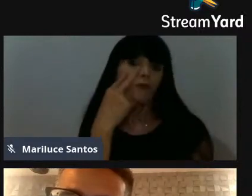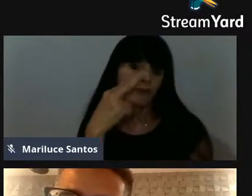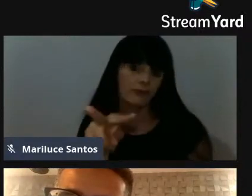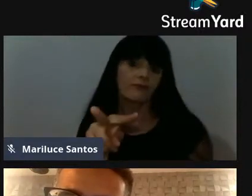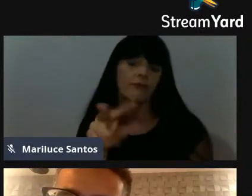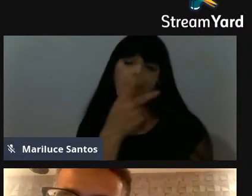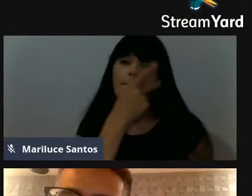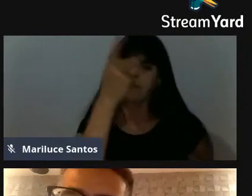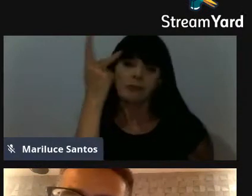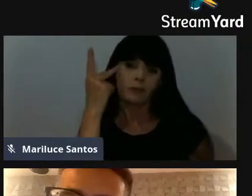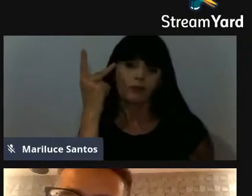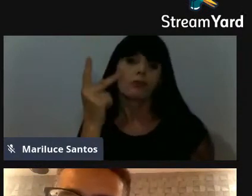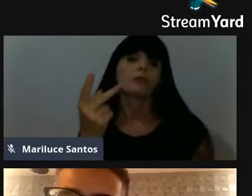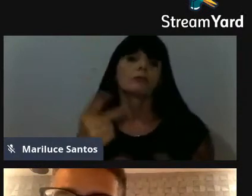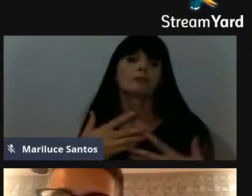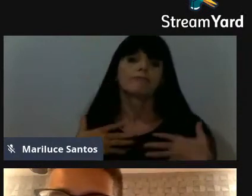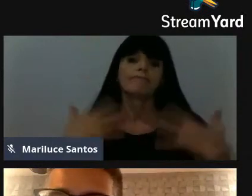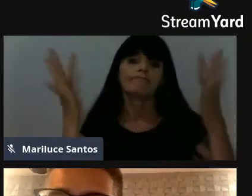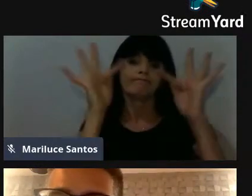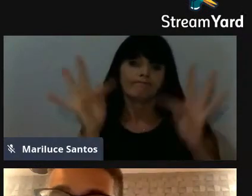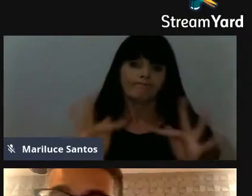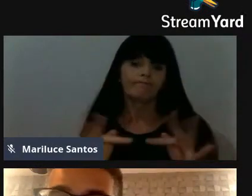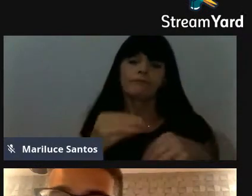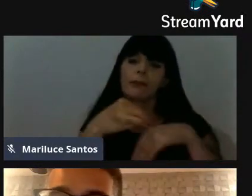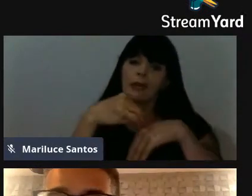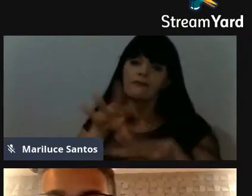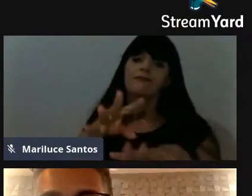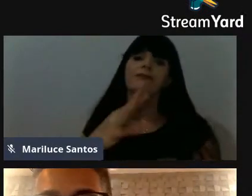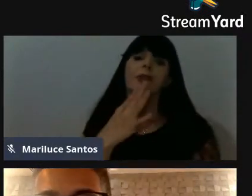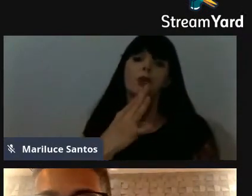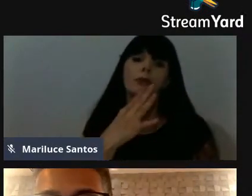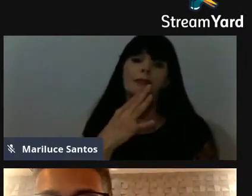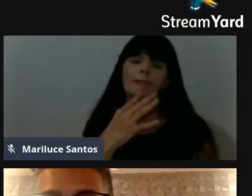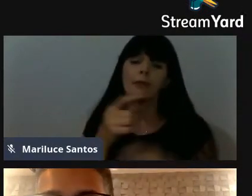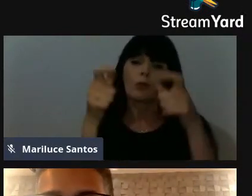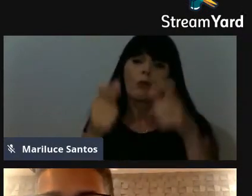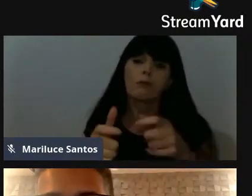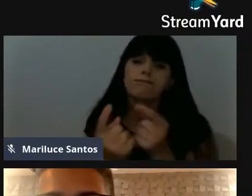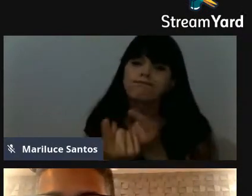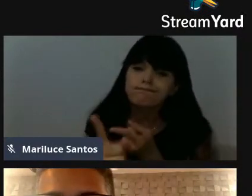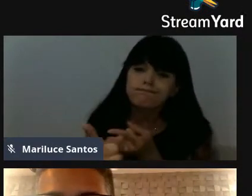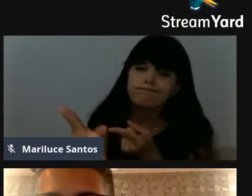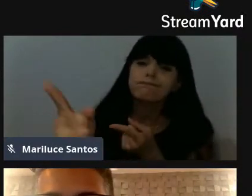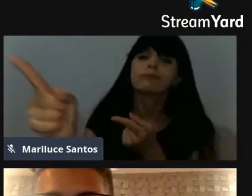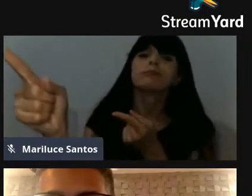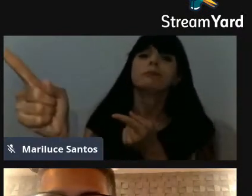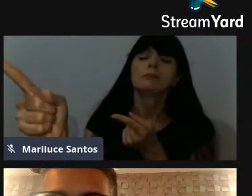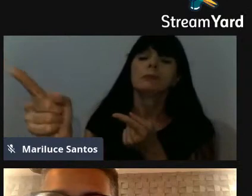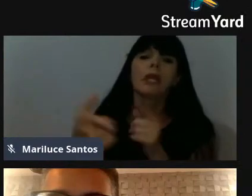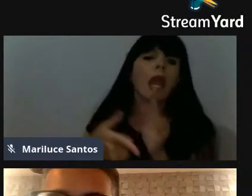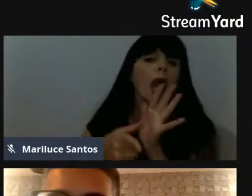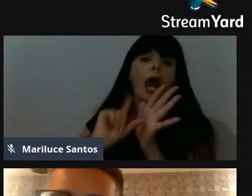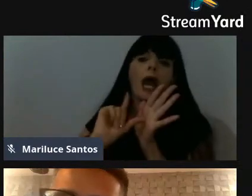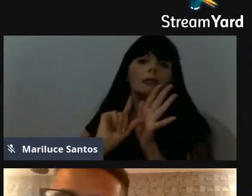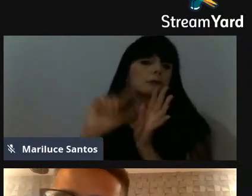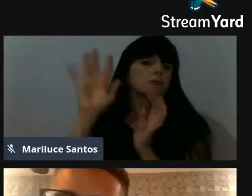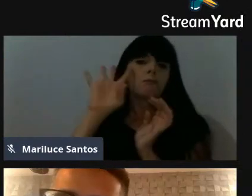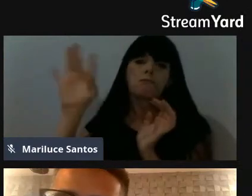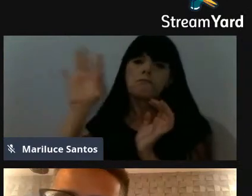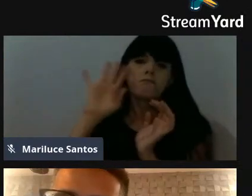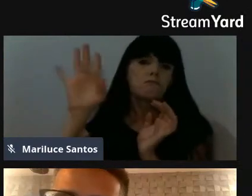levar, levar informação, levar conhecimento a lugares tão distantes e que eram até por essas pessoas nem imaginavam que